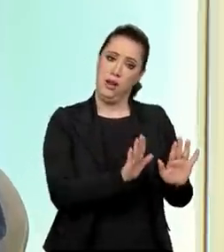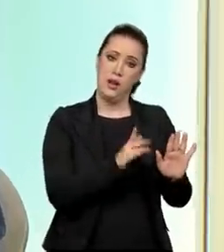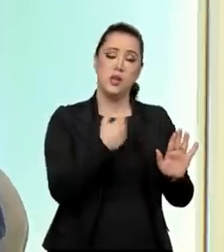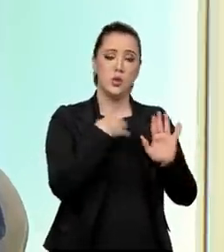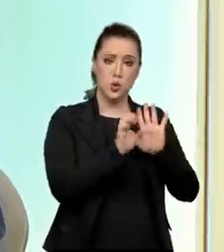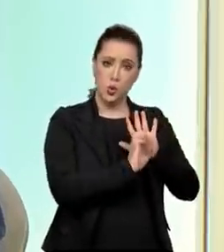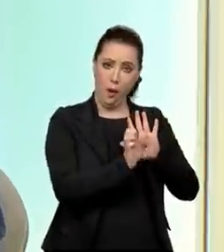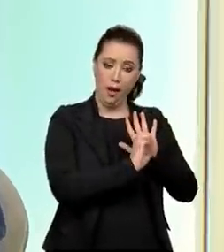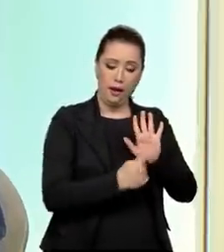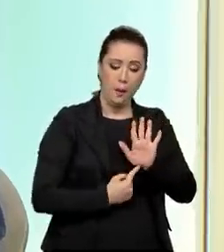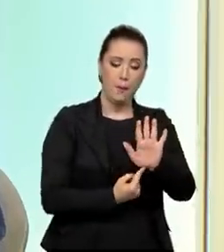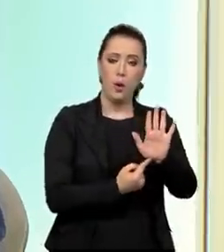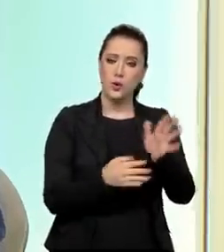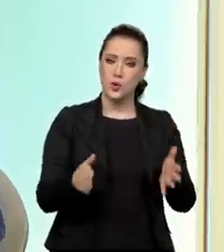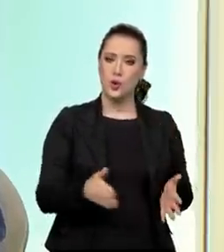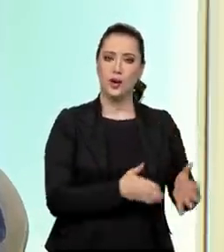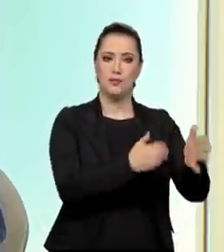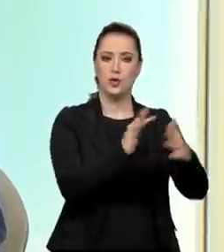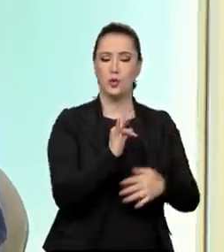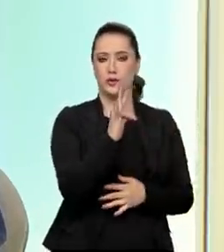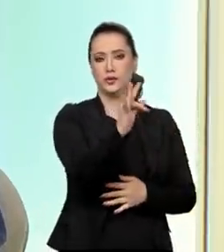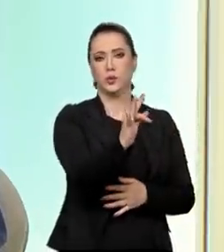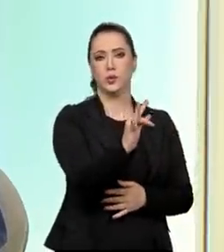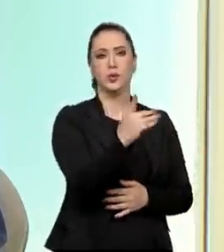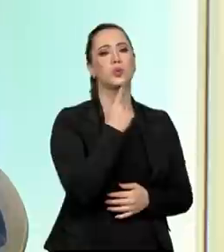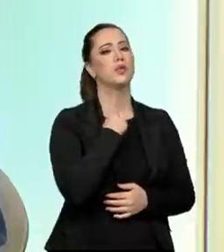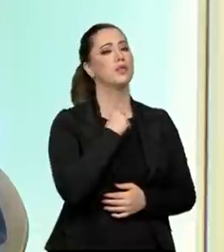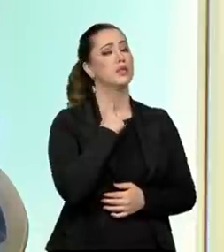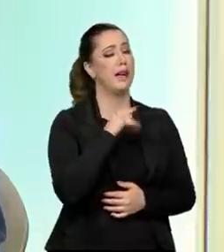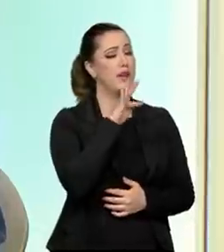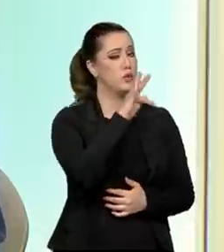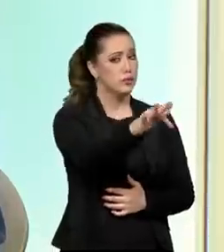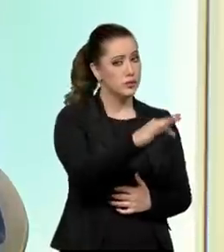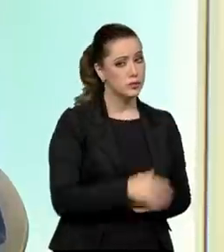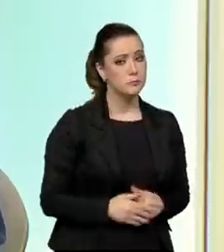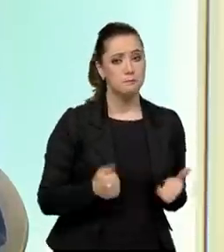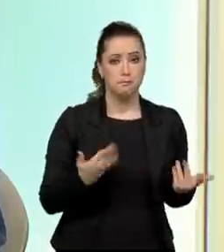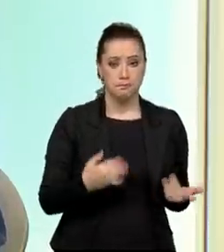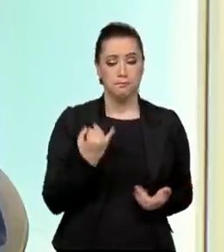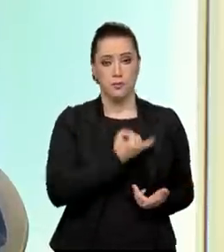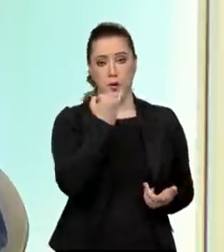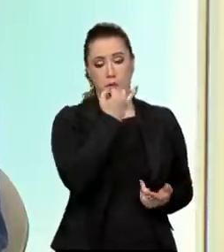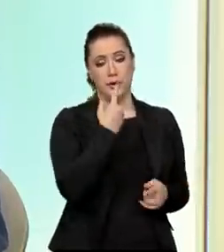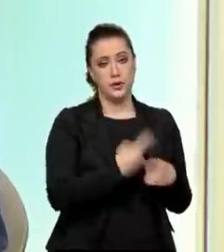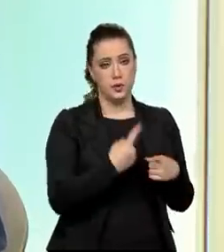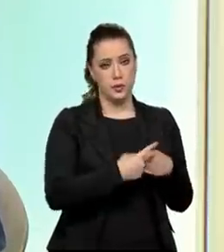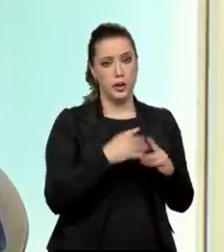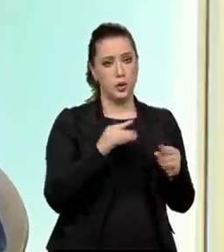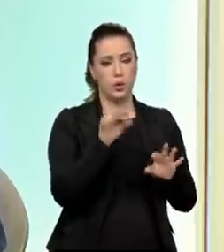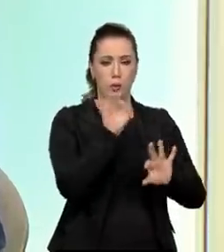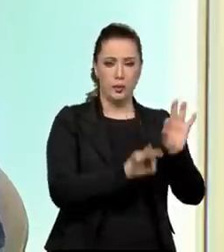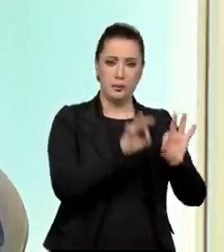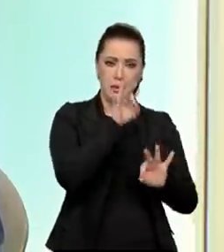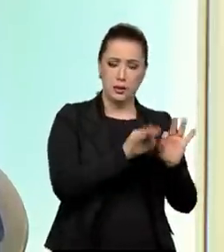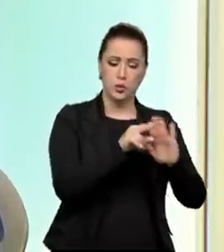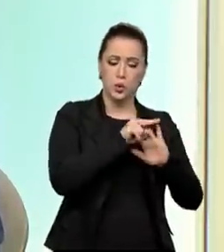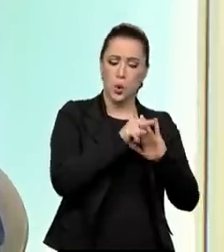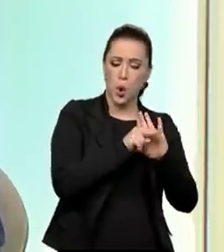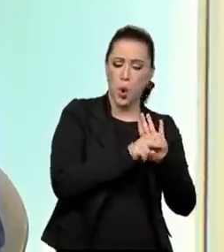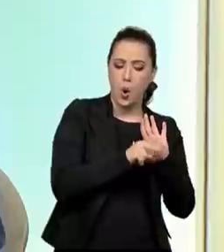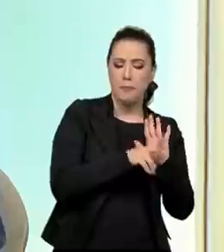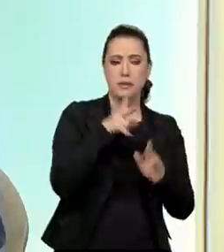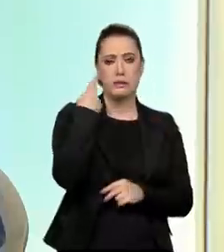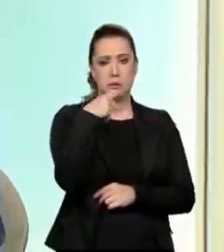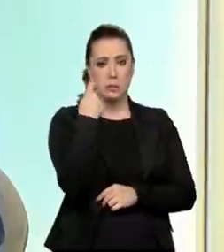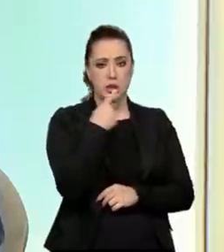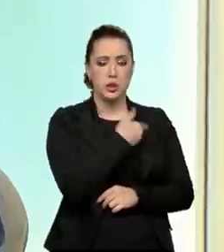ele trouxesse o que a sociedade almeja alcançar. E isso é importante, porque aí todo o aparato normativo, as